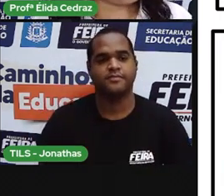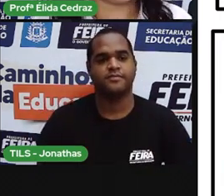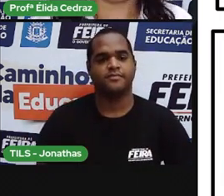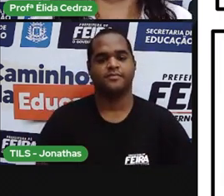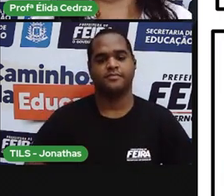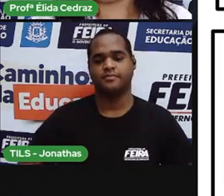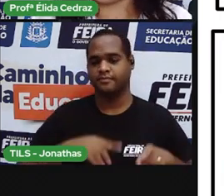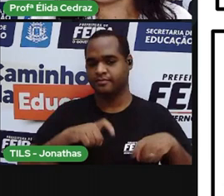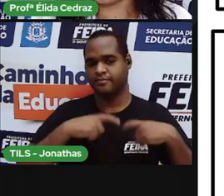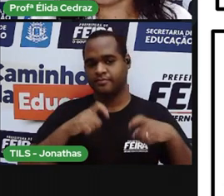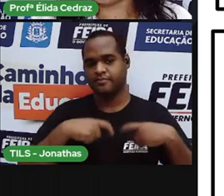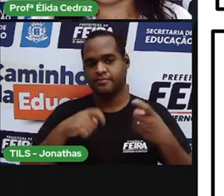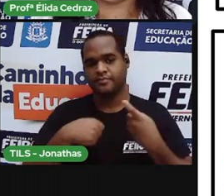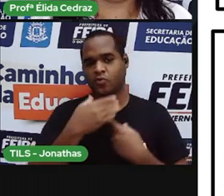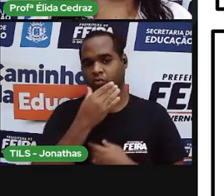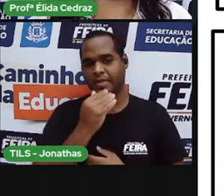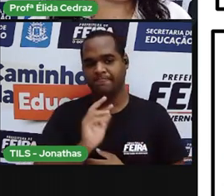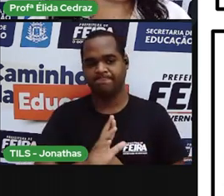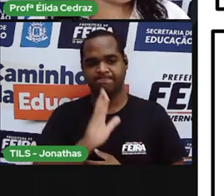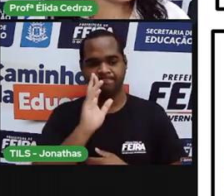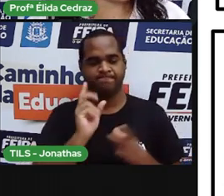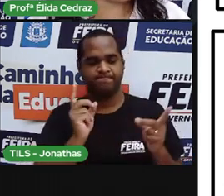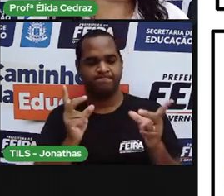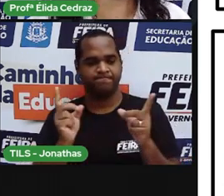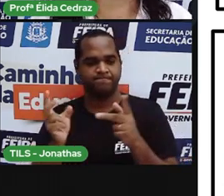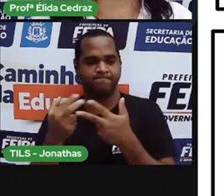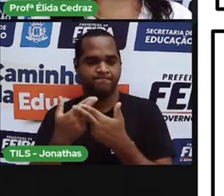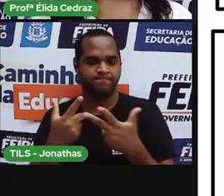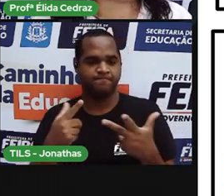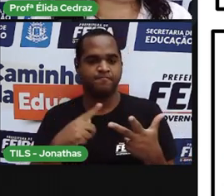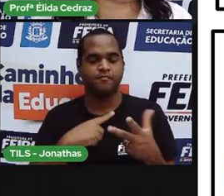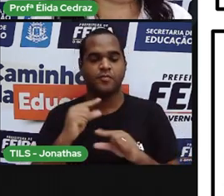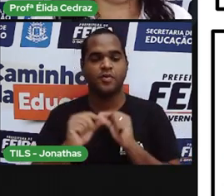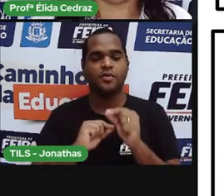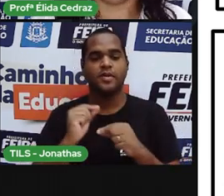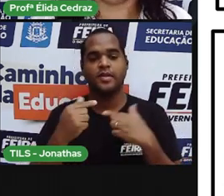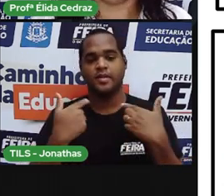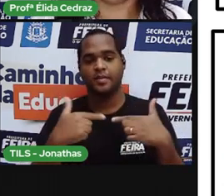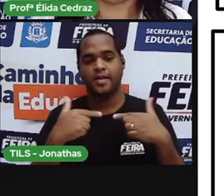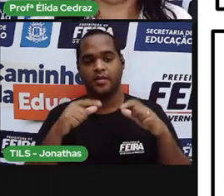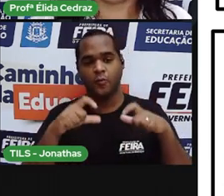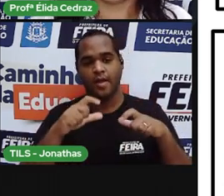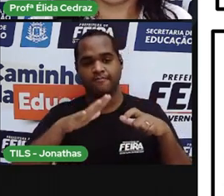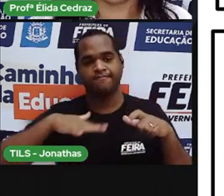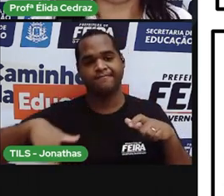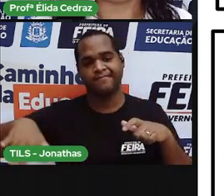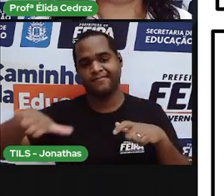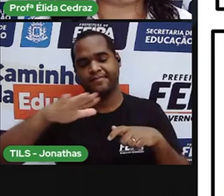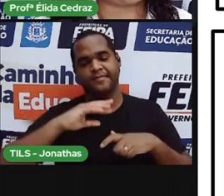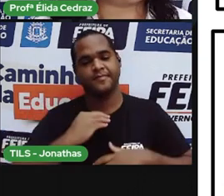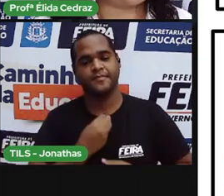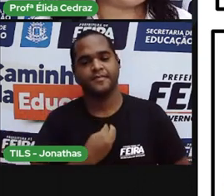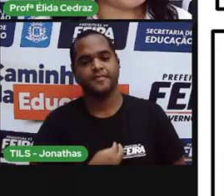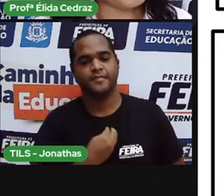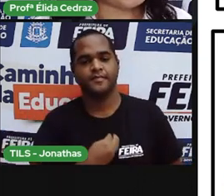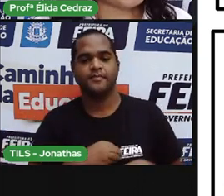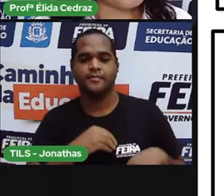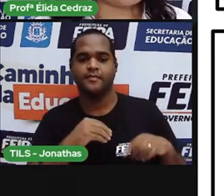agricultor. O agricultor trabalha no campo. O